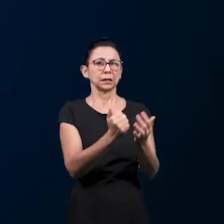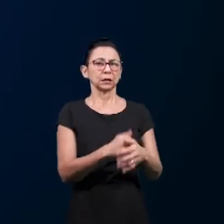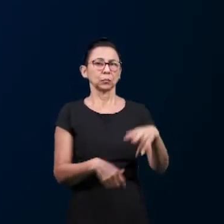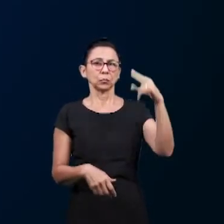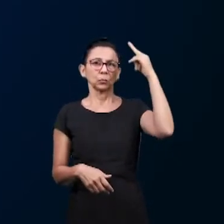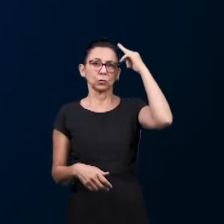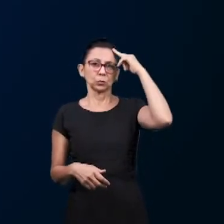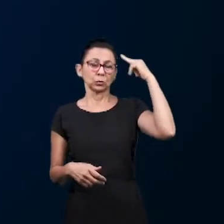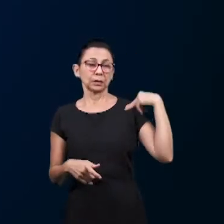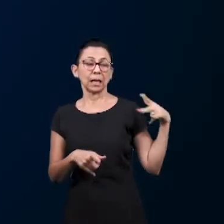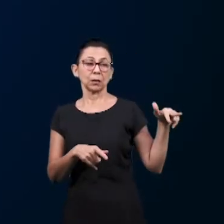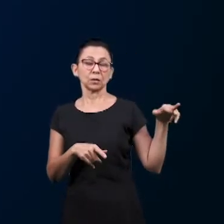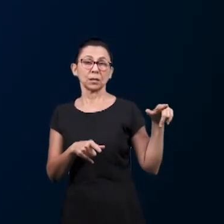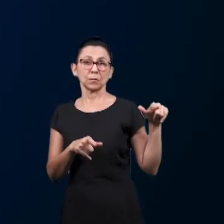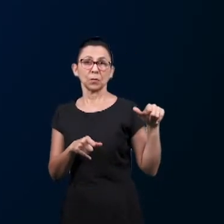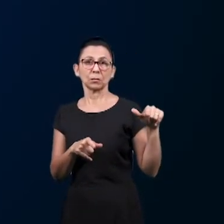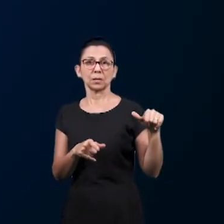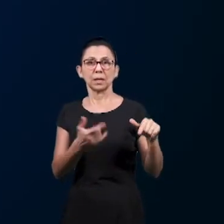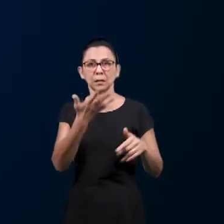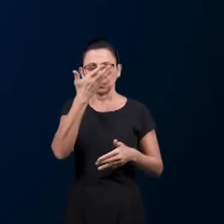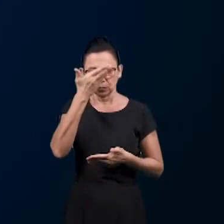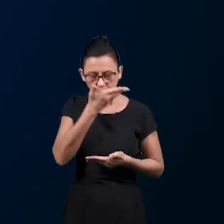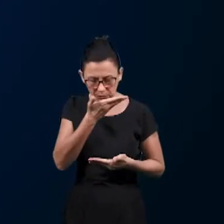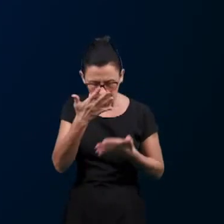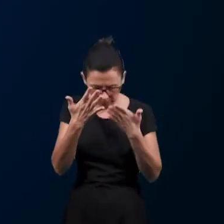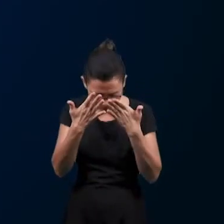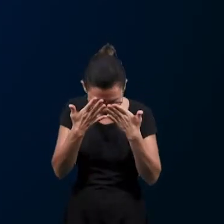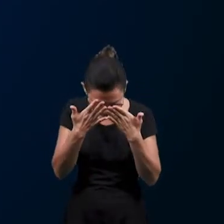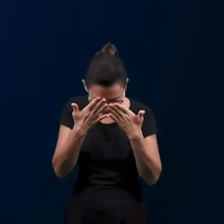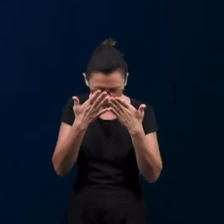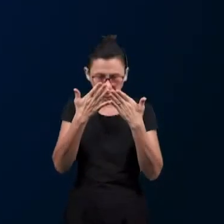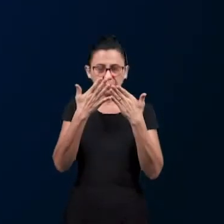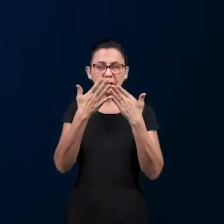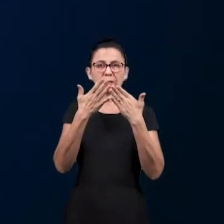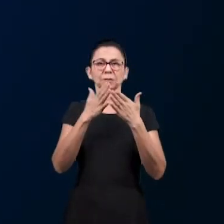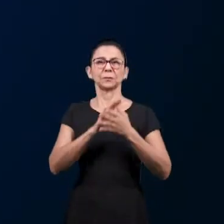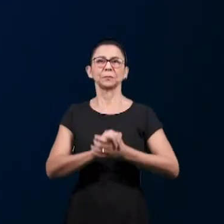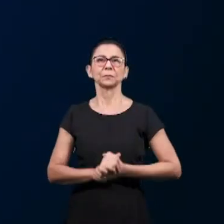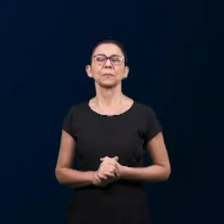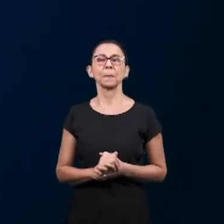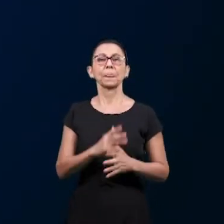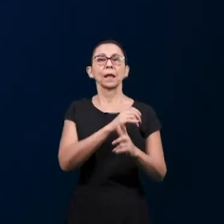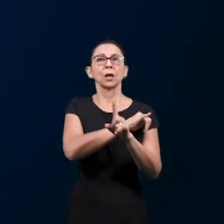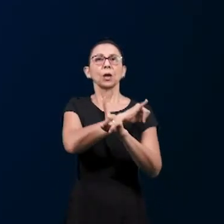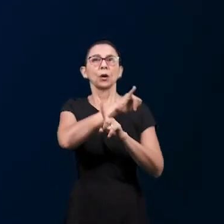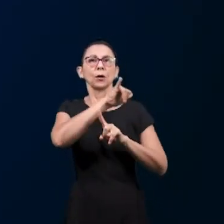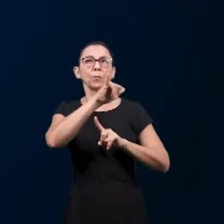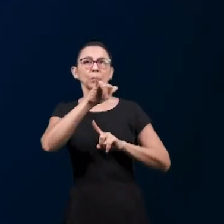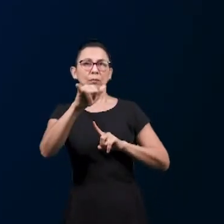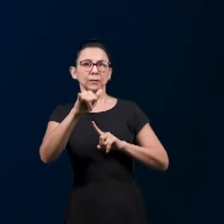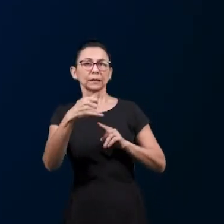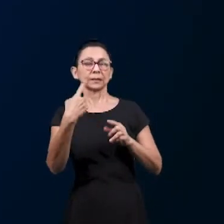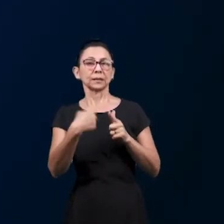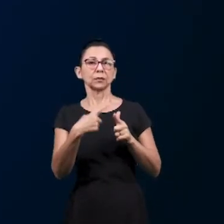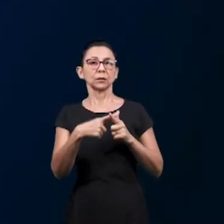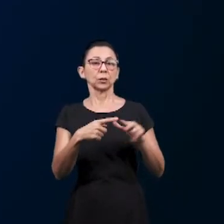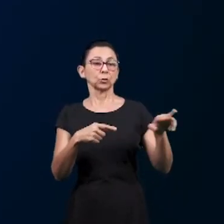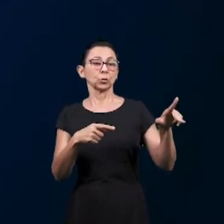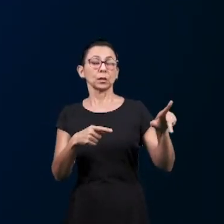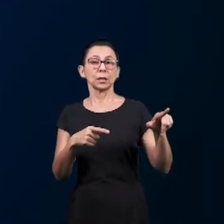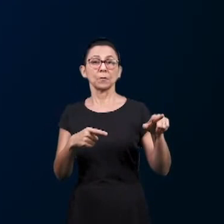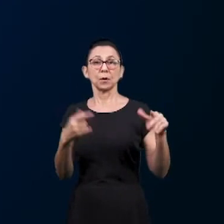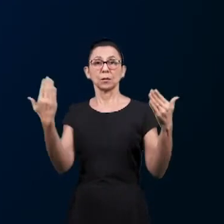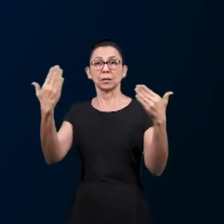José vieram e inclinaram-se ante ele, com a face na terra. A profecia foi que os irmãos de José se prostraíam diante